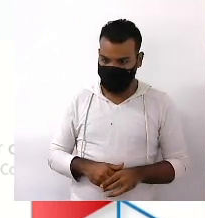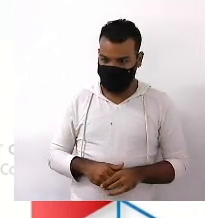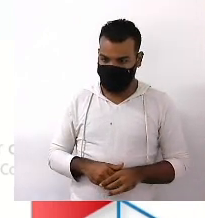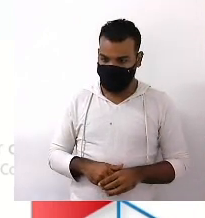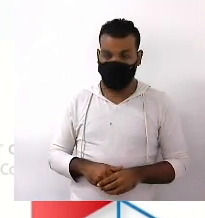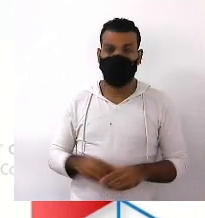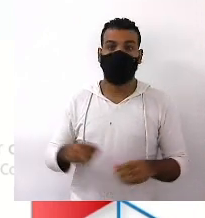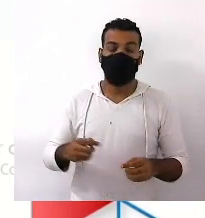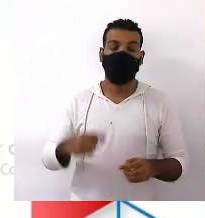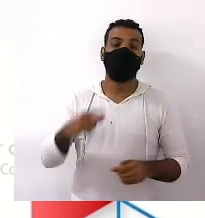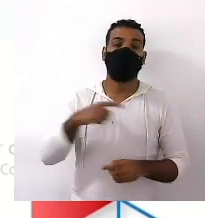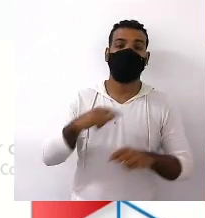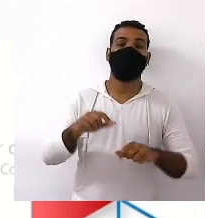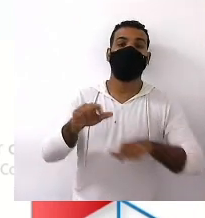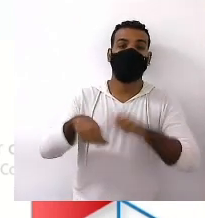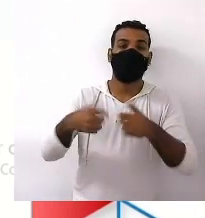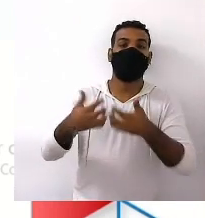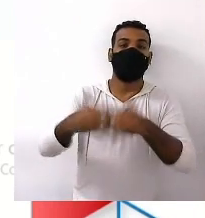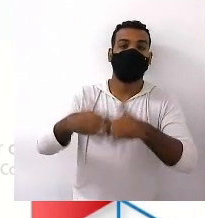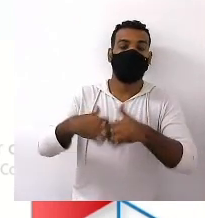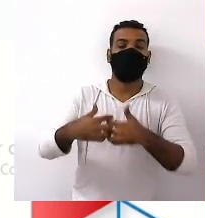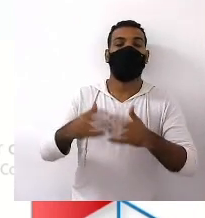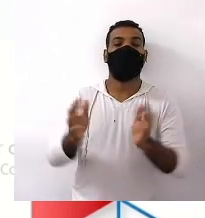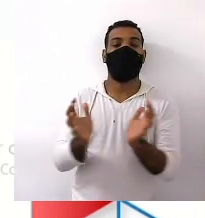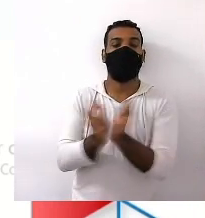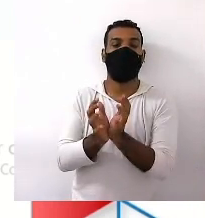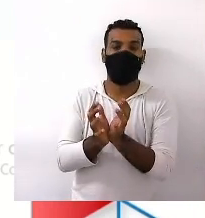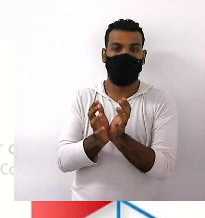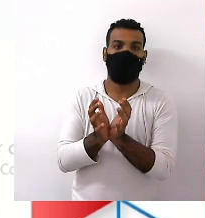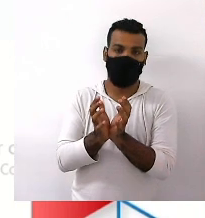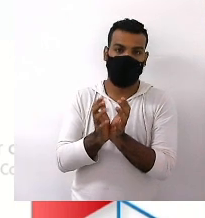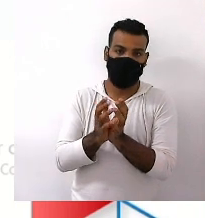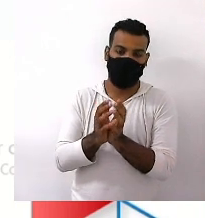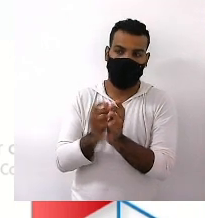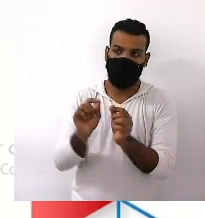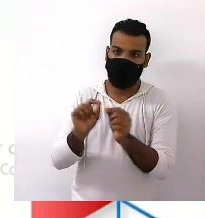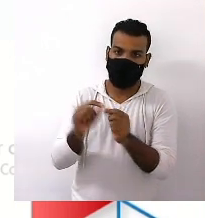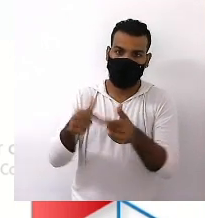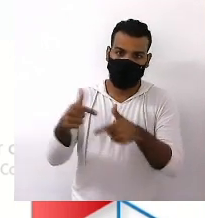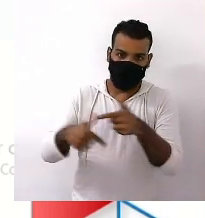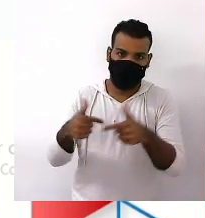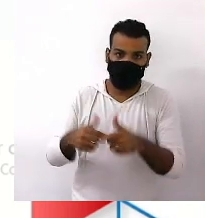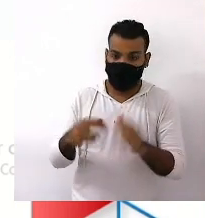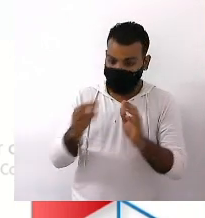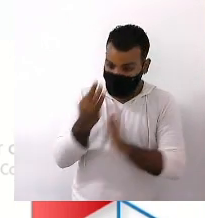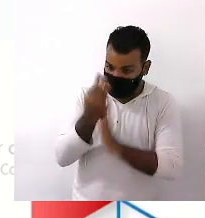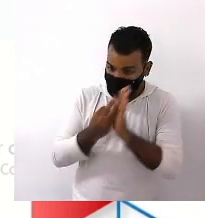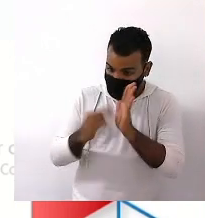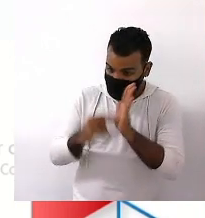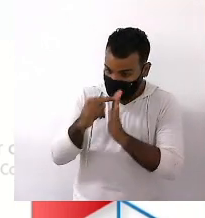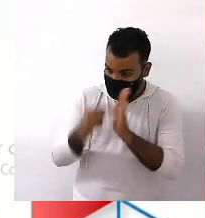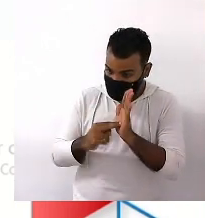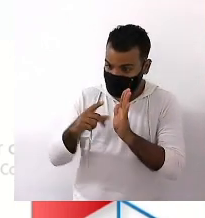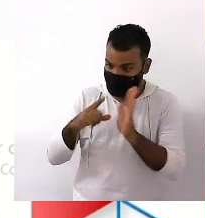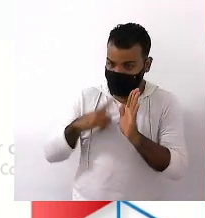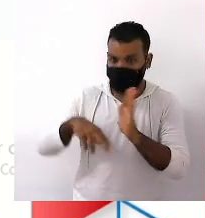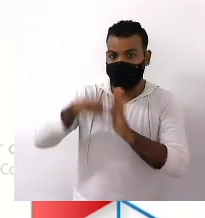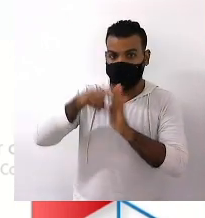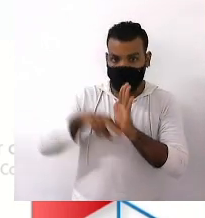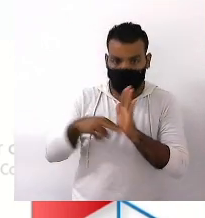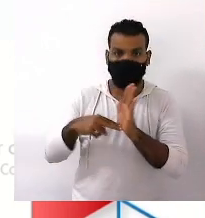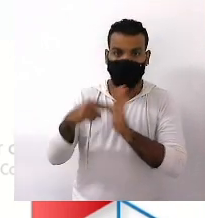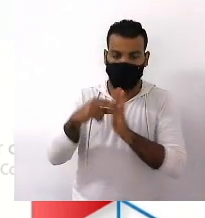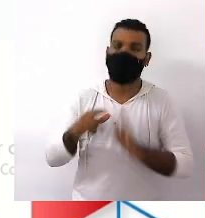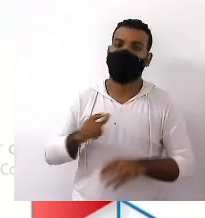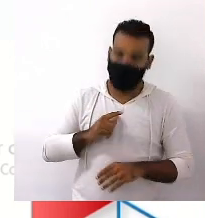reger o funcionamento de um grupo Ou de uma determinada atividade O texto normativo estabelece regras e normas